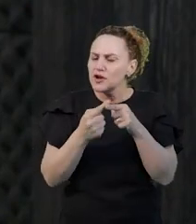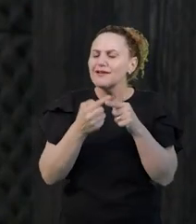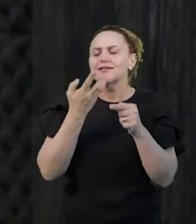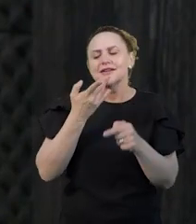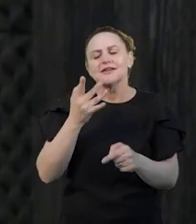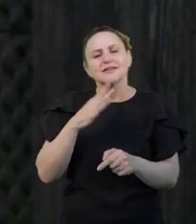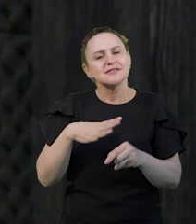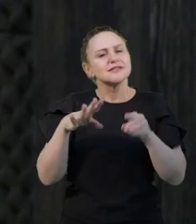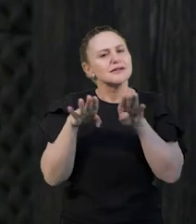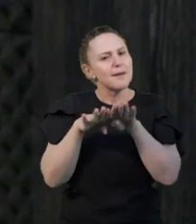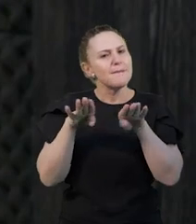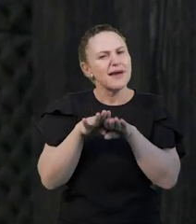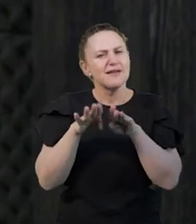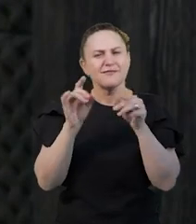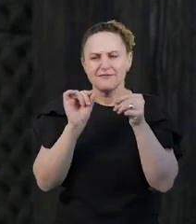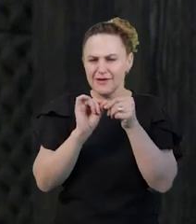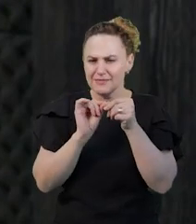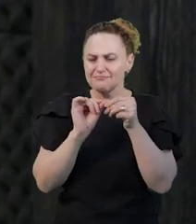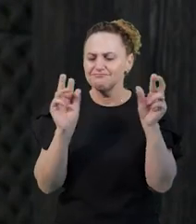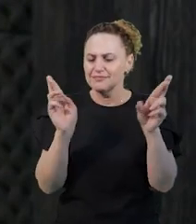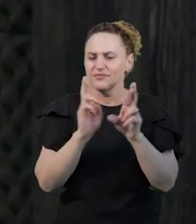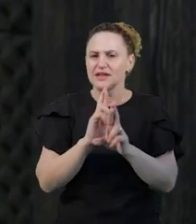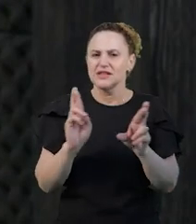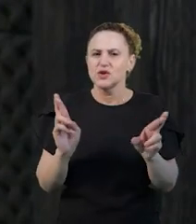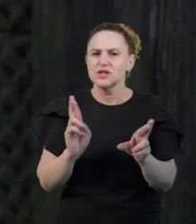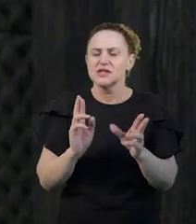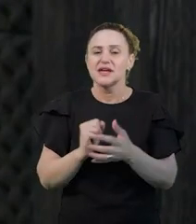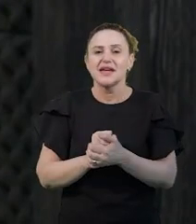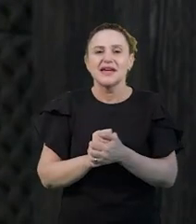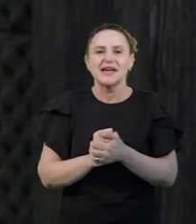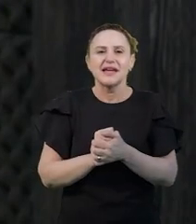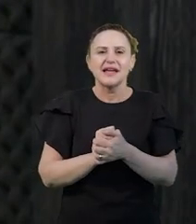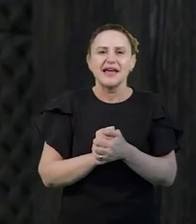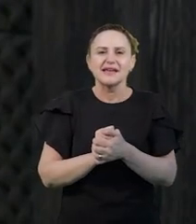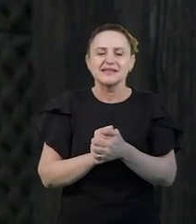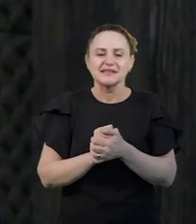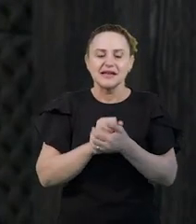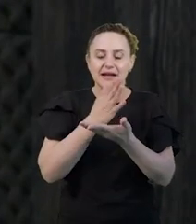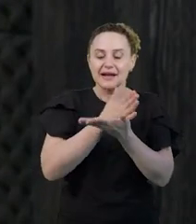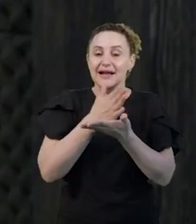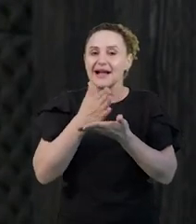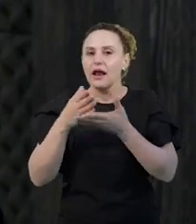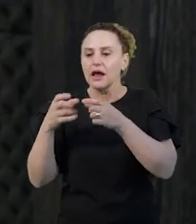né? Então, as operações de classificação, de seriação, né?